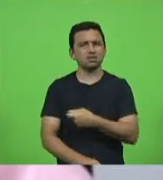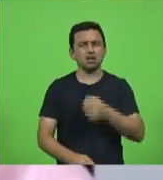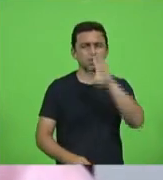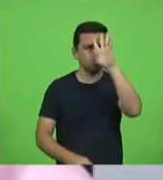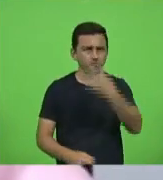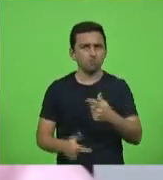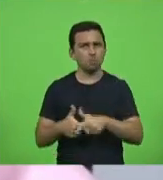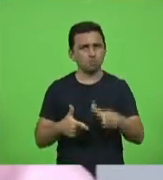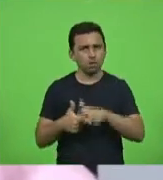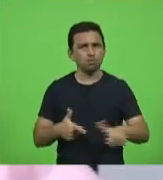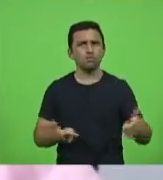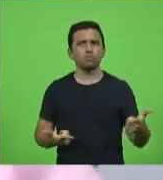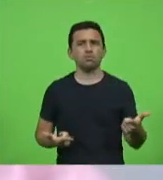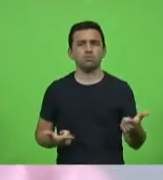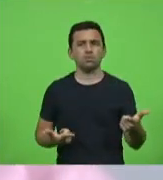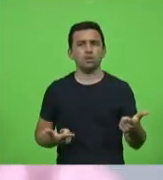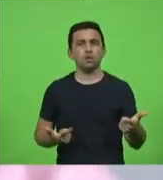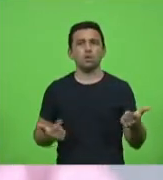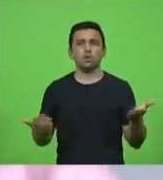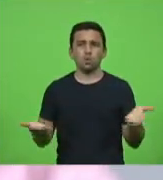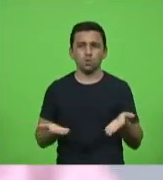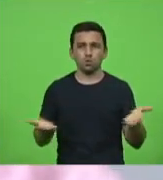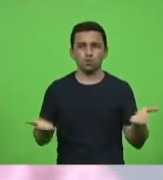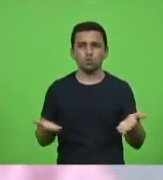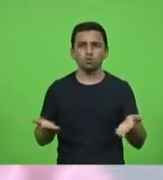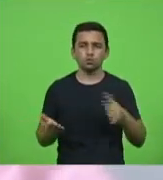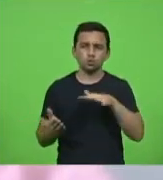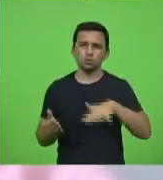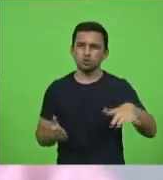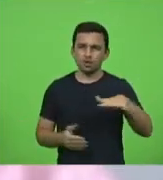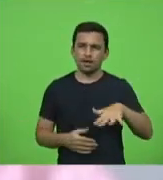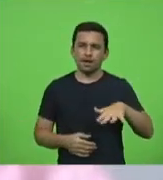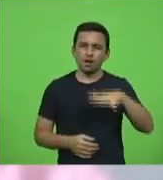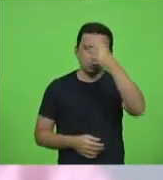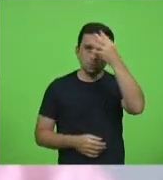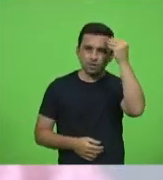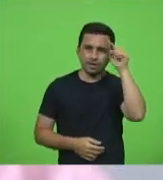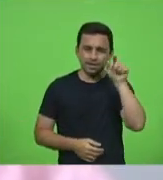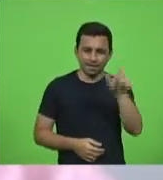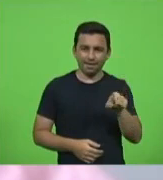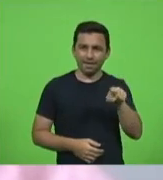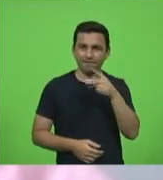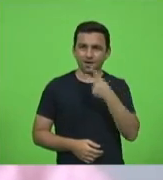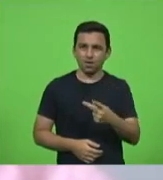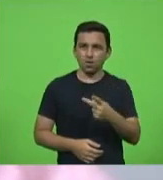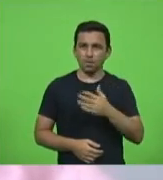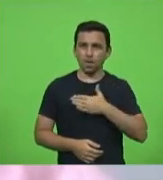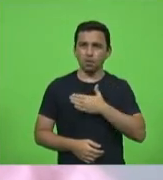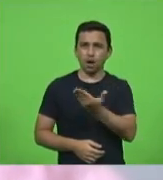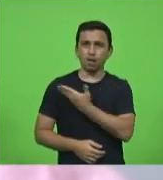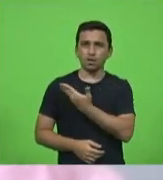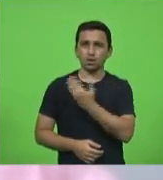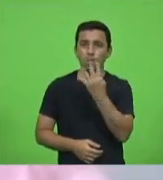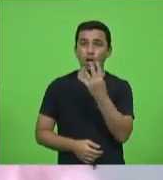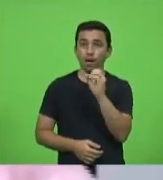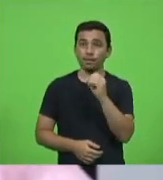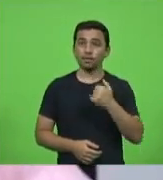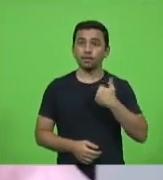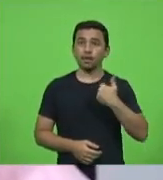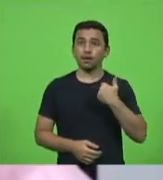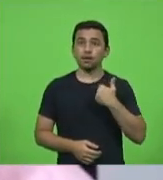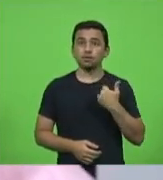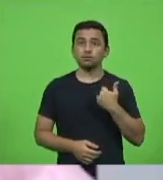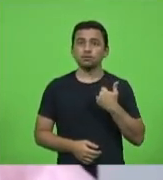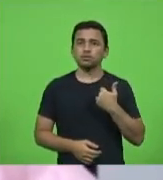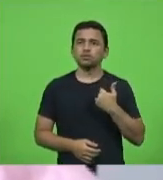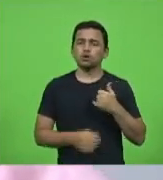esse problema. Hoje, como a Luciane disse, hoje um colega meu de 40 anos, passou todas as